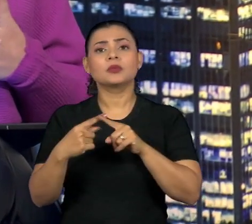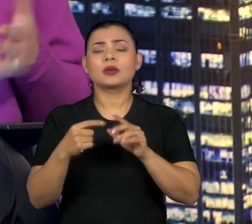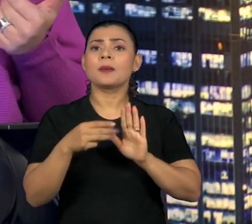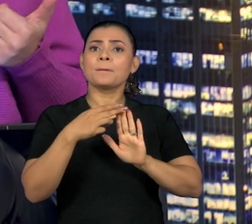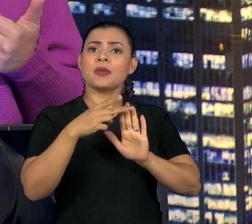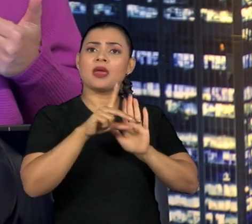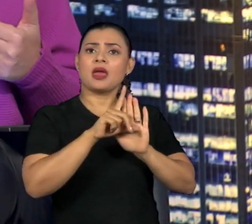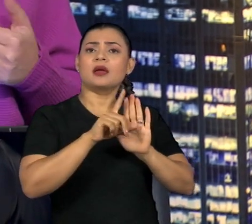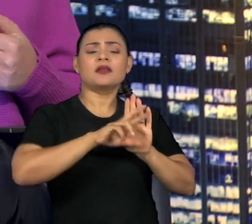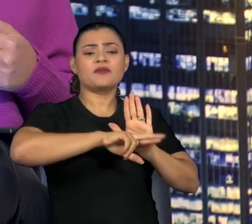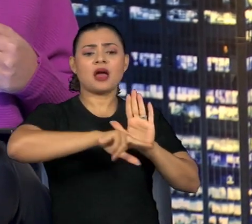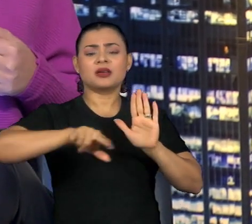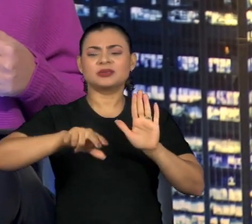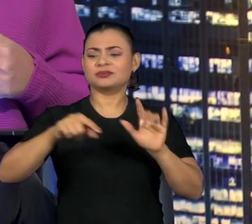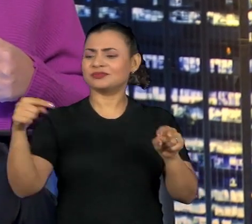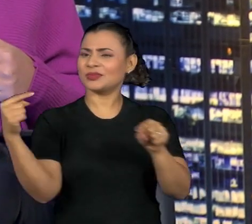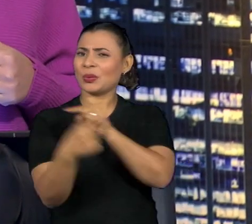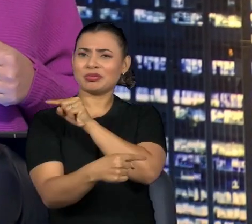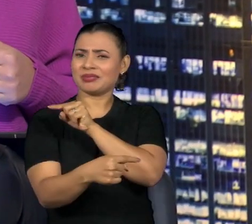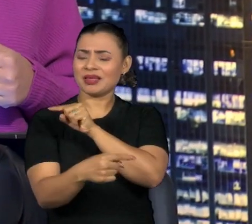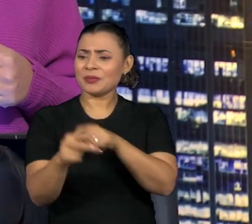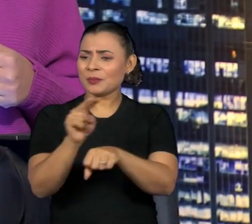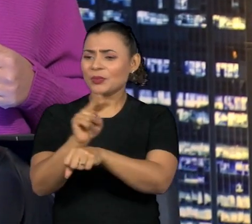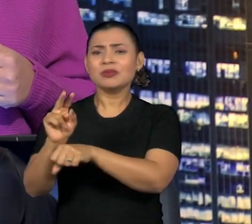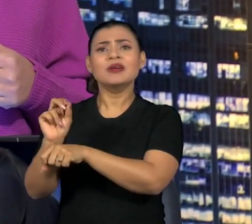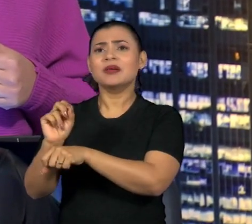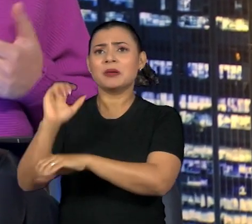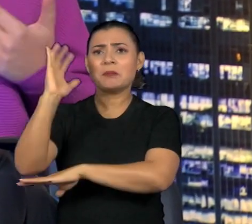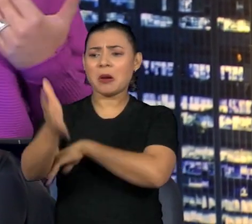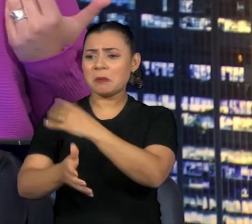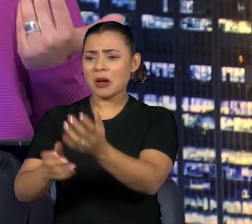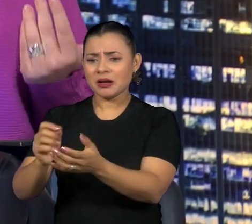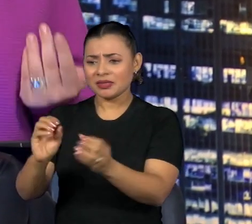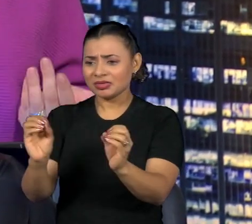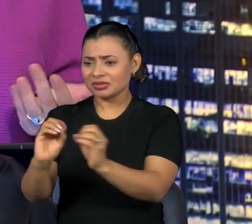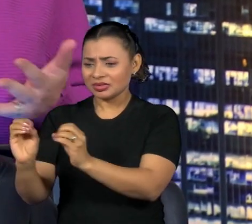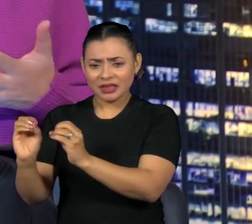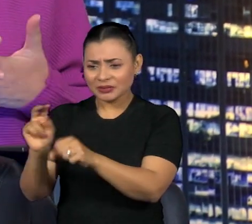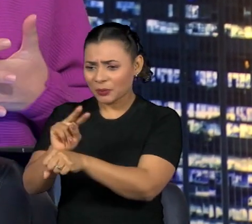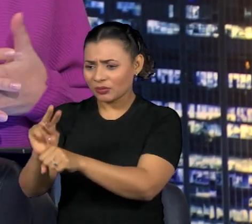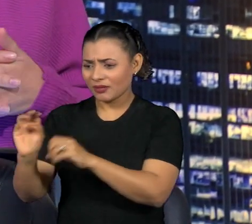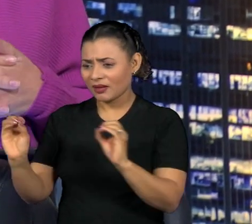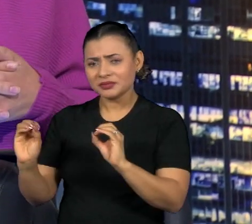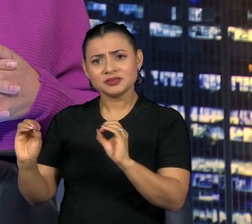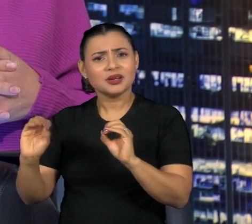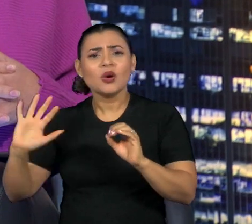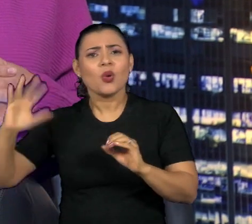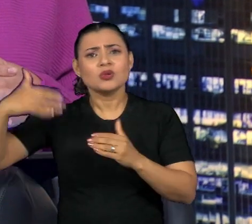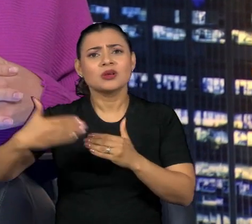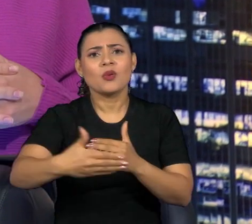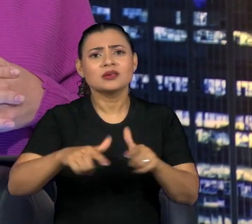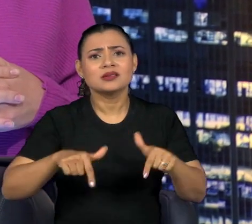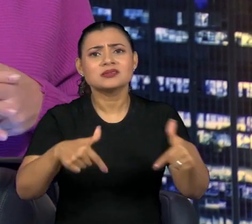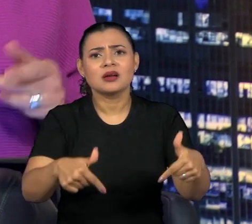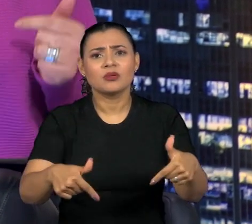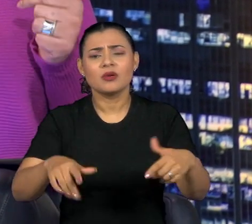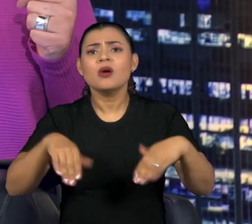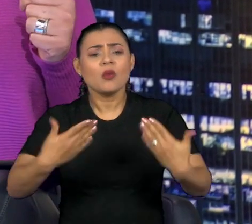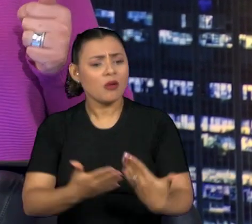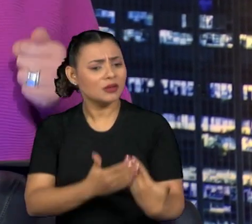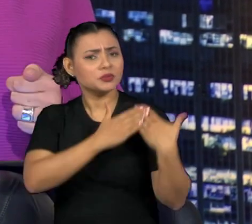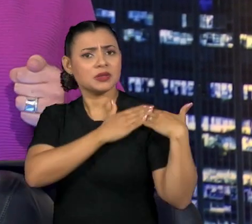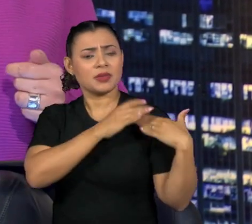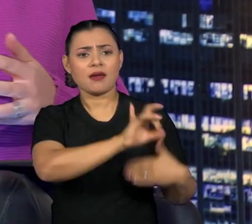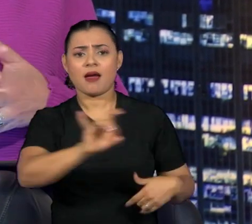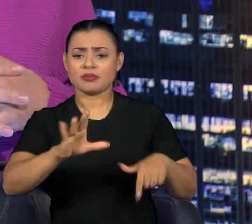projetos que vão na contramão do combate ao desmatamento. Quais as consequências dessas medidas? Qual é o papel de